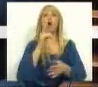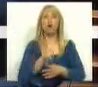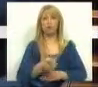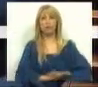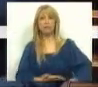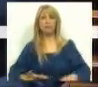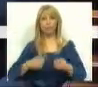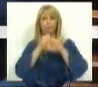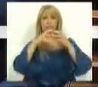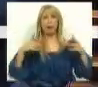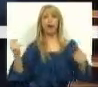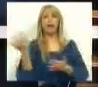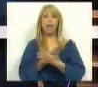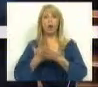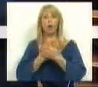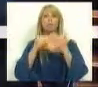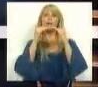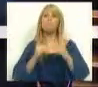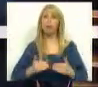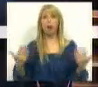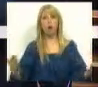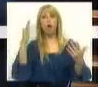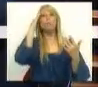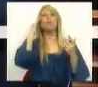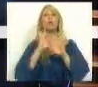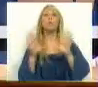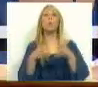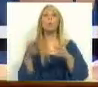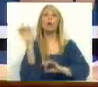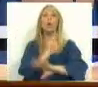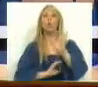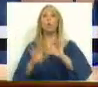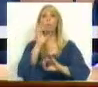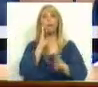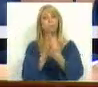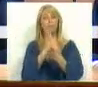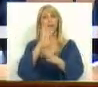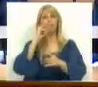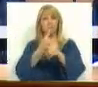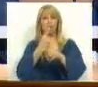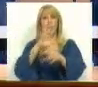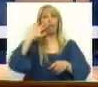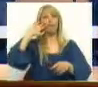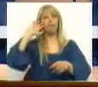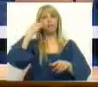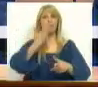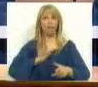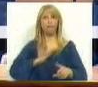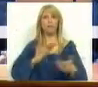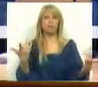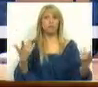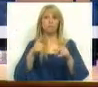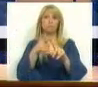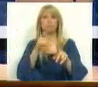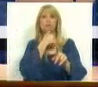é menos economia e agora, segundo as previsões da Comissão Europeia, até no déficit, a sua receita não consegue